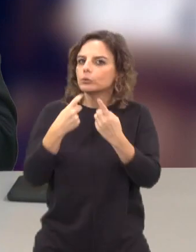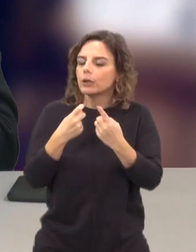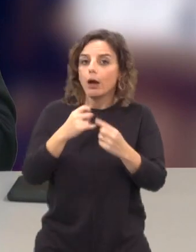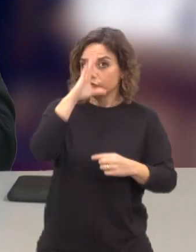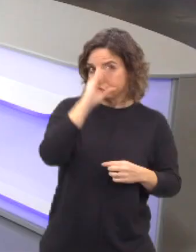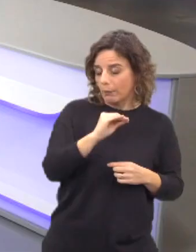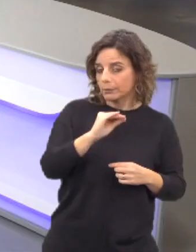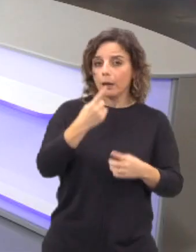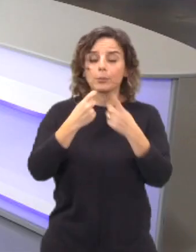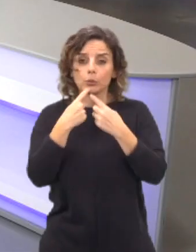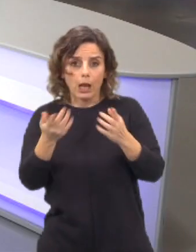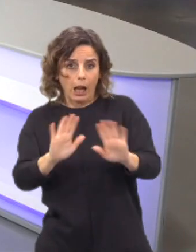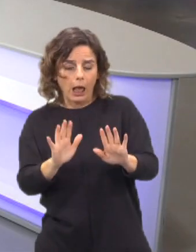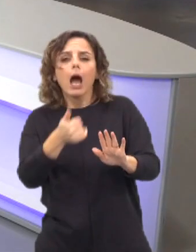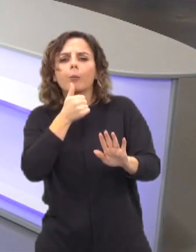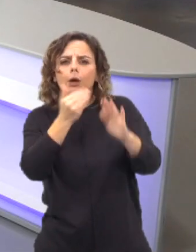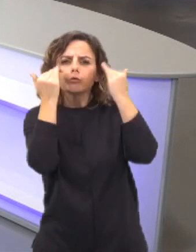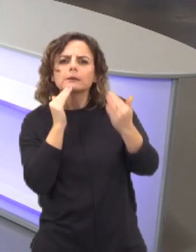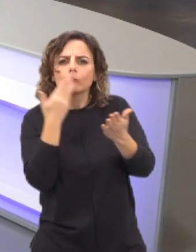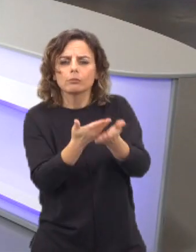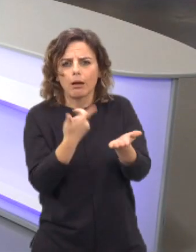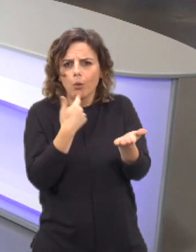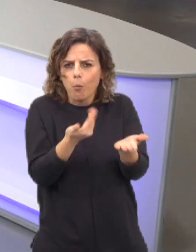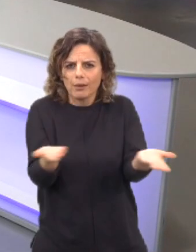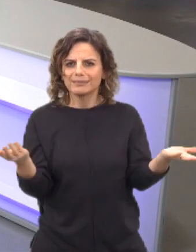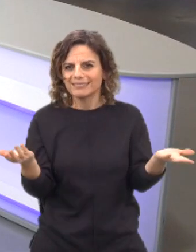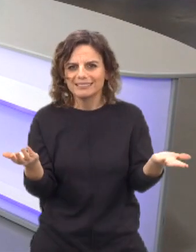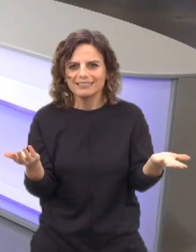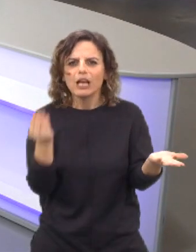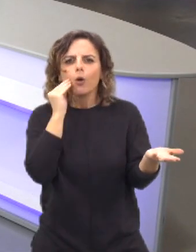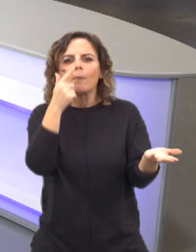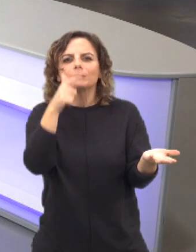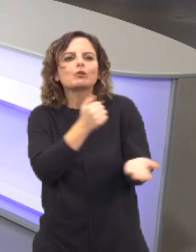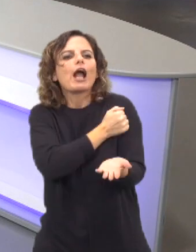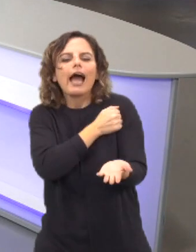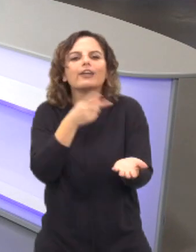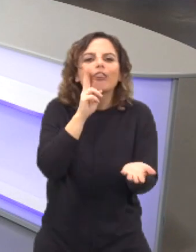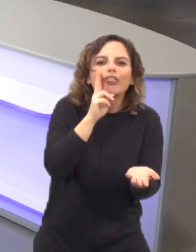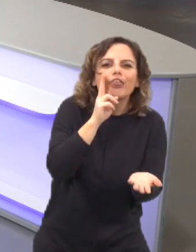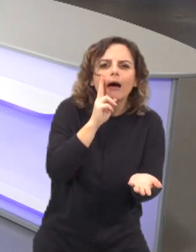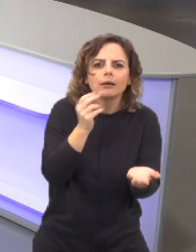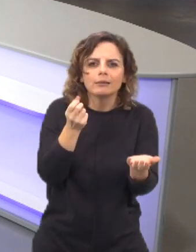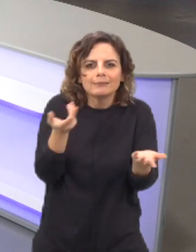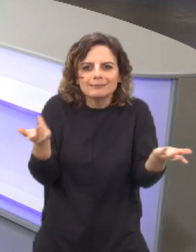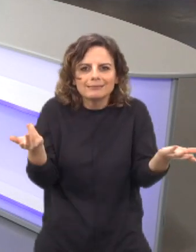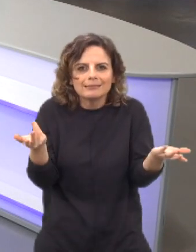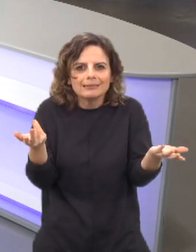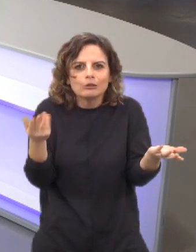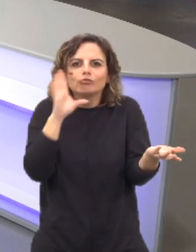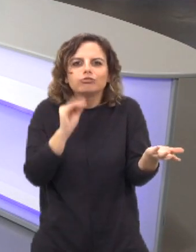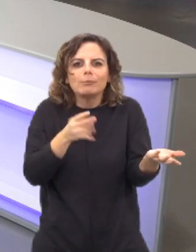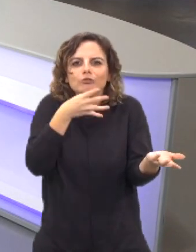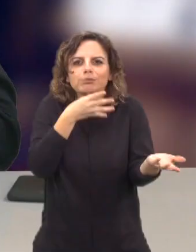e não perguntam, não podem informar bem, não podem explicar a quem os vê lá em casa. e portanto essa ideia de